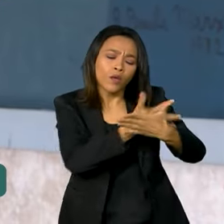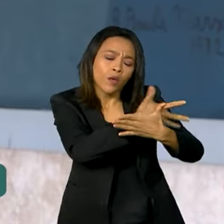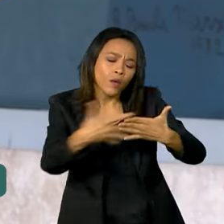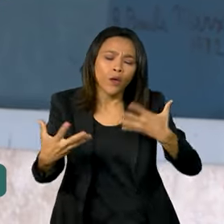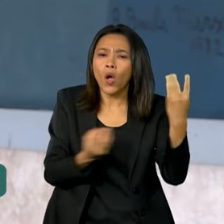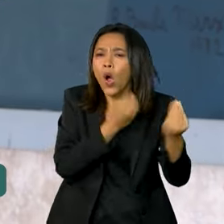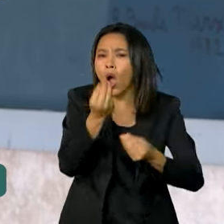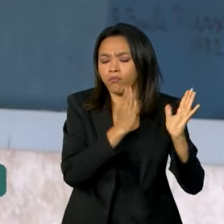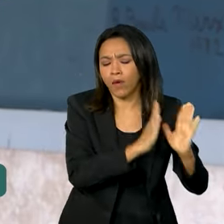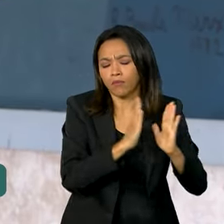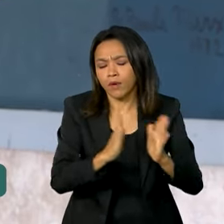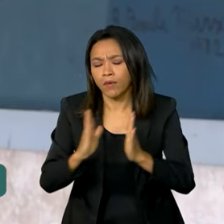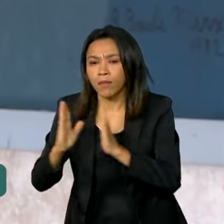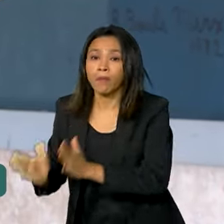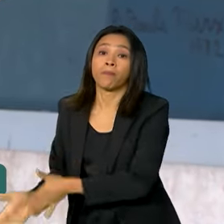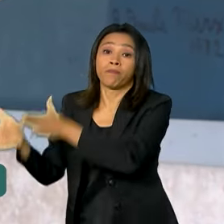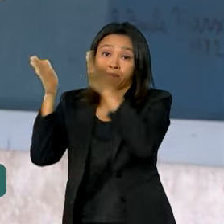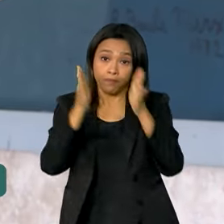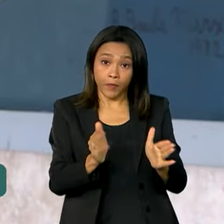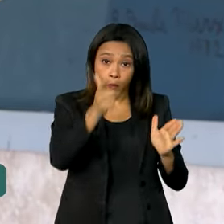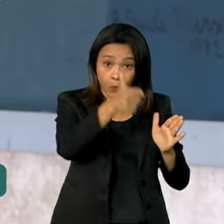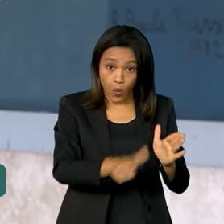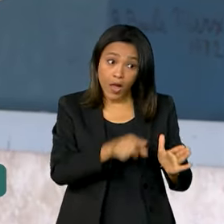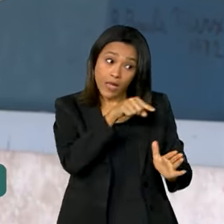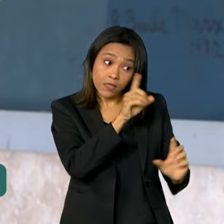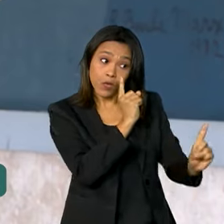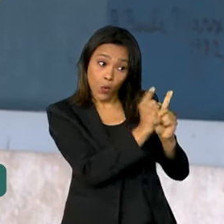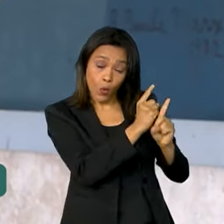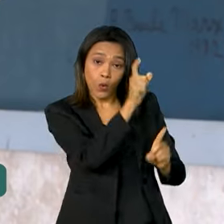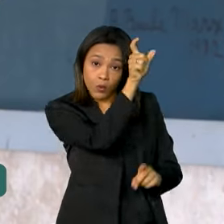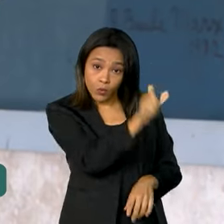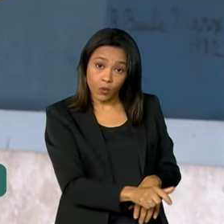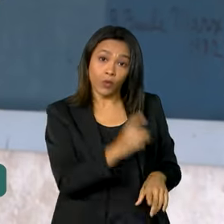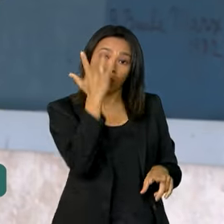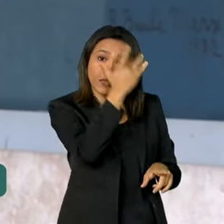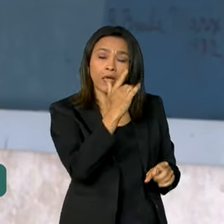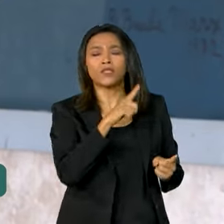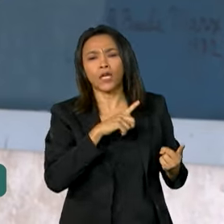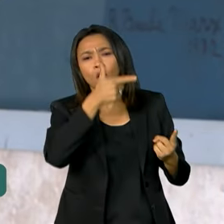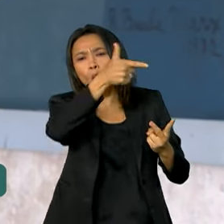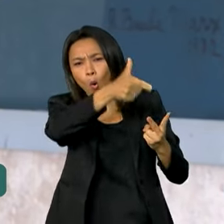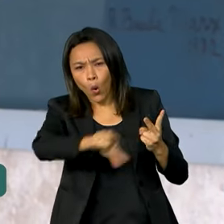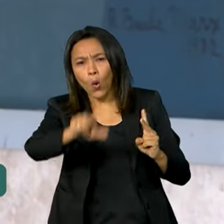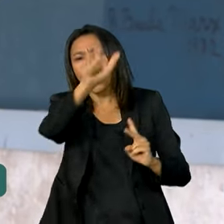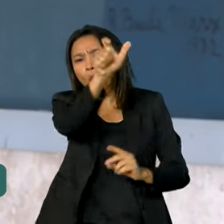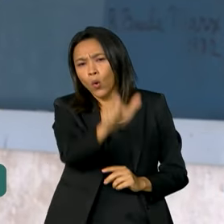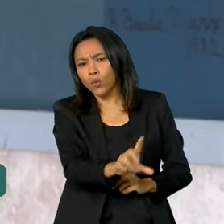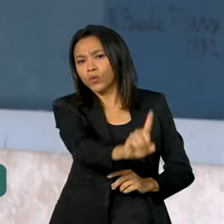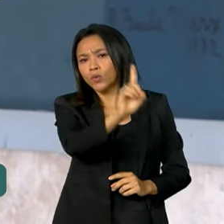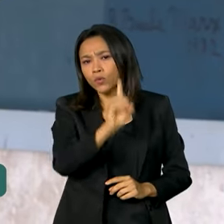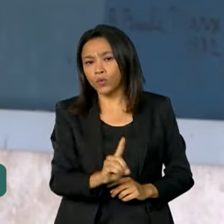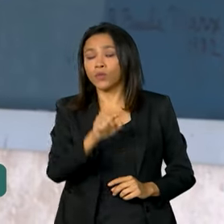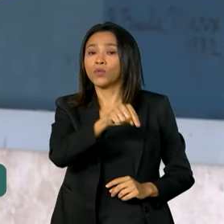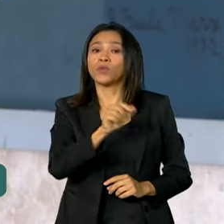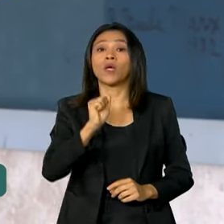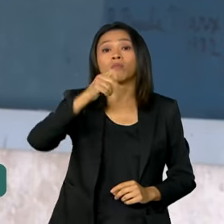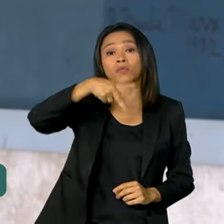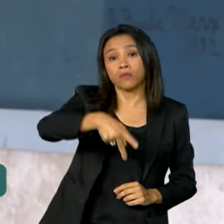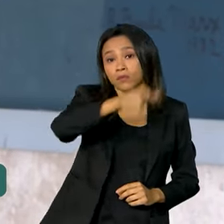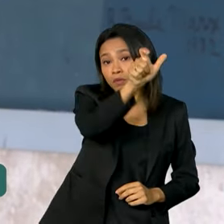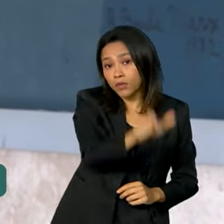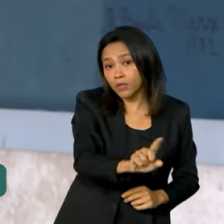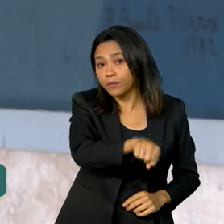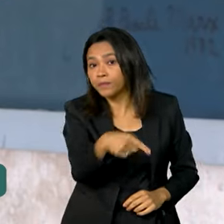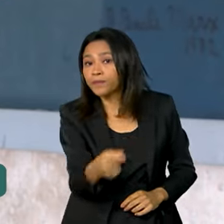Além desse encontro com Haddad, Lula terá reuniões com outros ministros, como o da Previdência Social, Carlos Lupe,